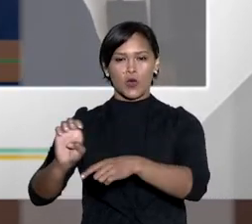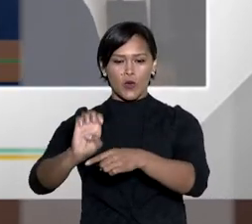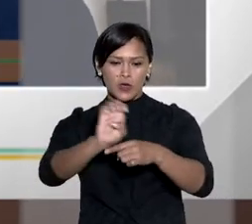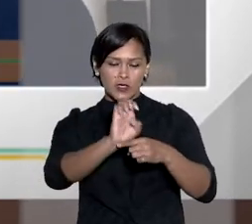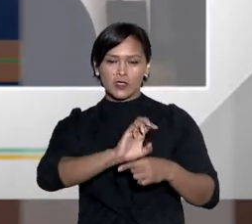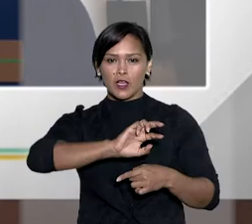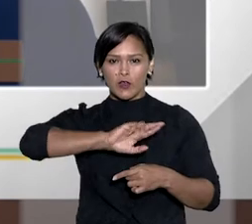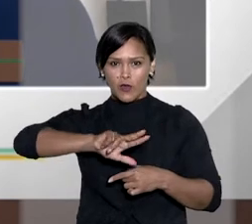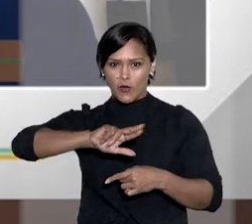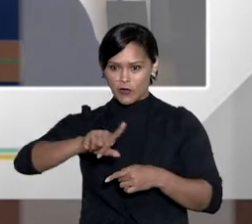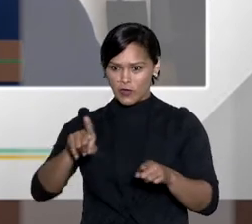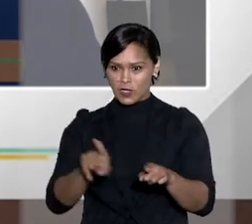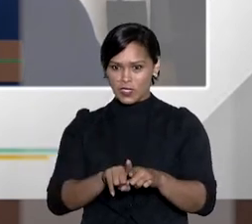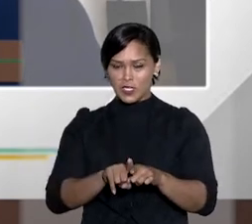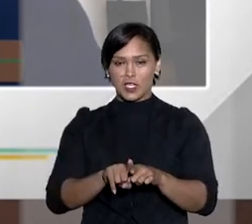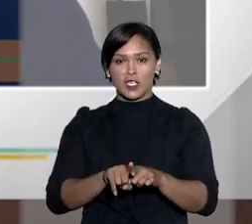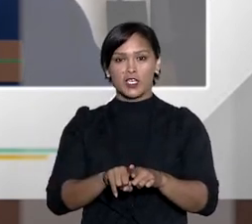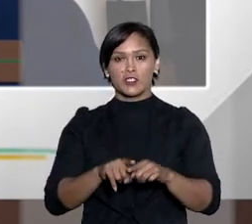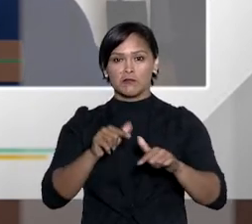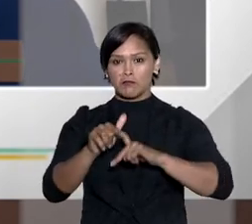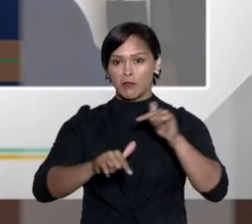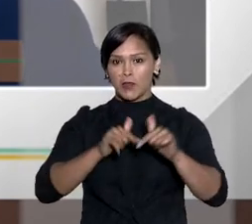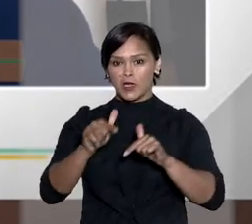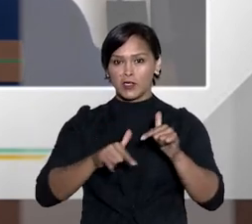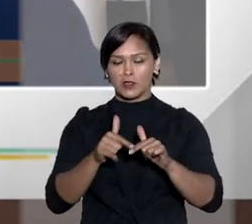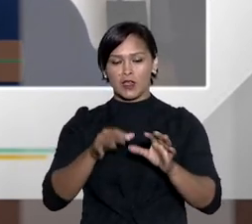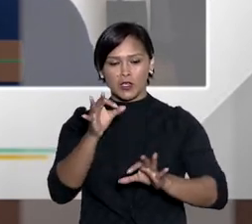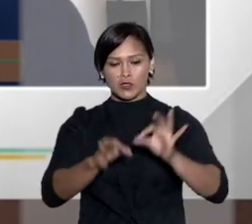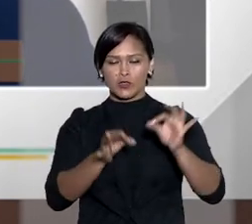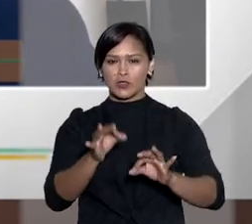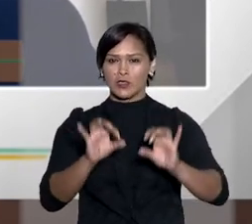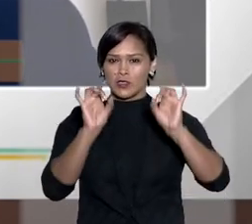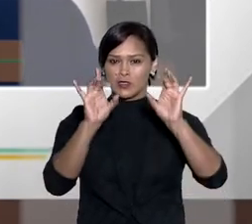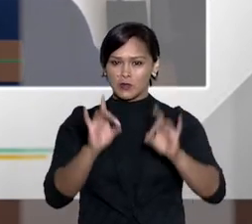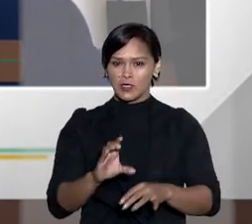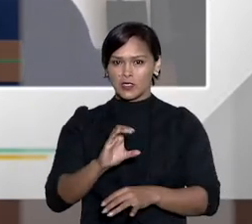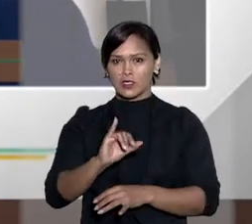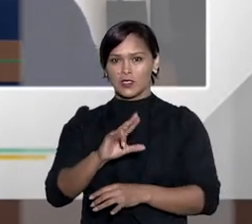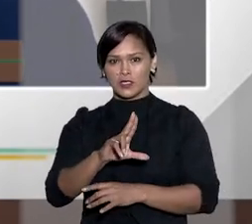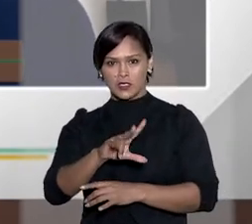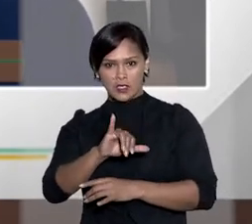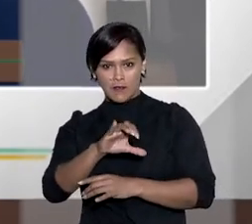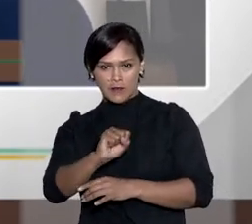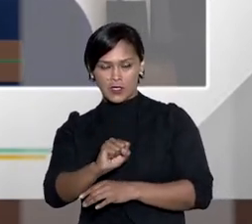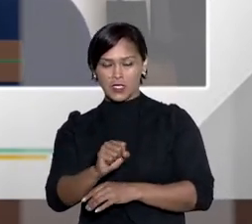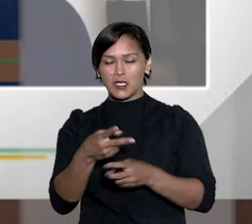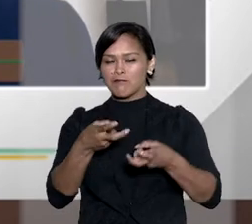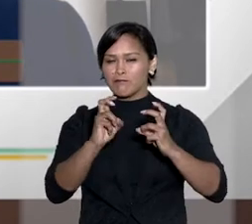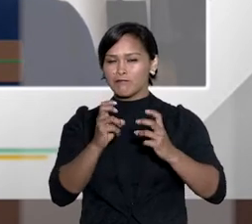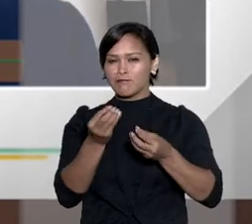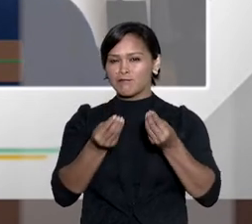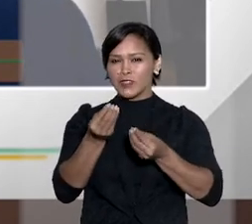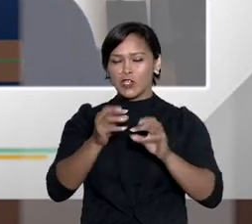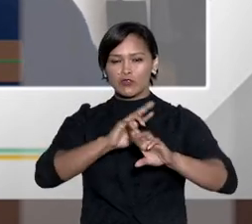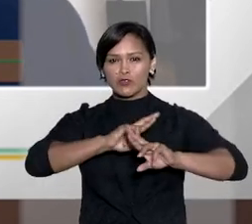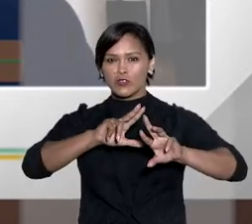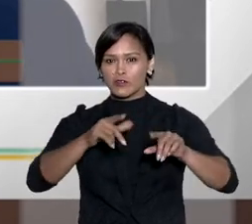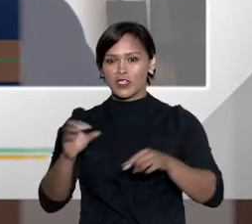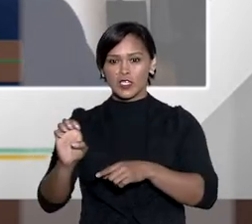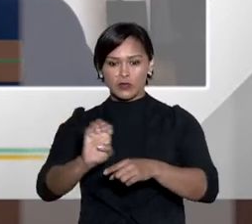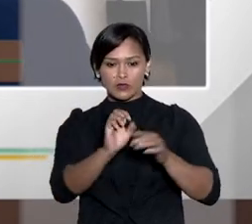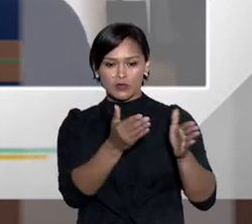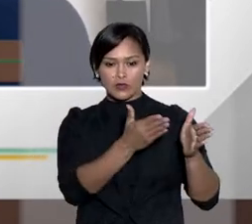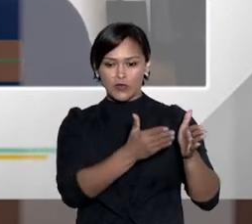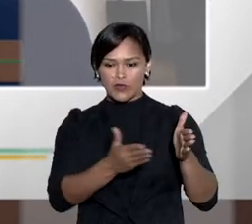pelo serviço dos juizados especiais civis, eles perceberam que nos diferentes estados da